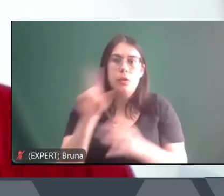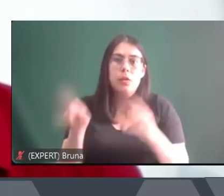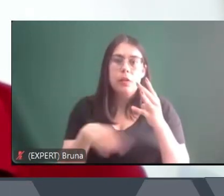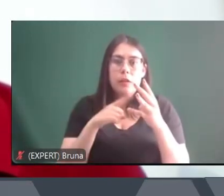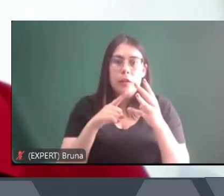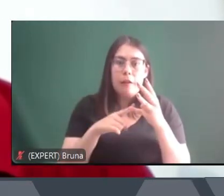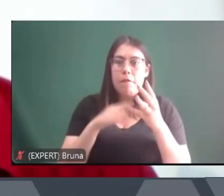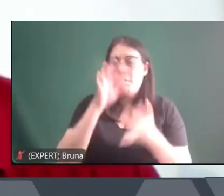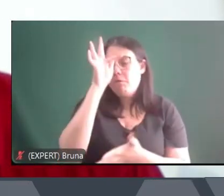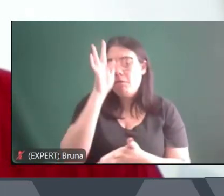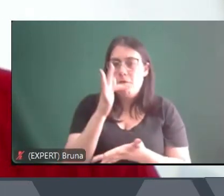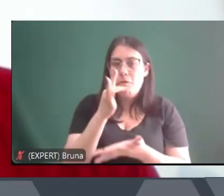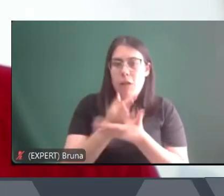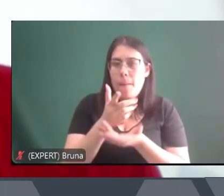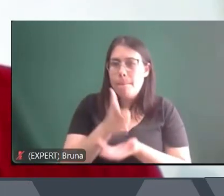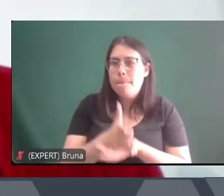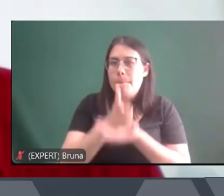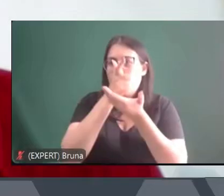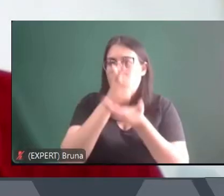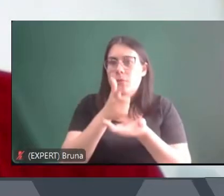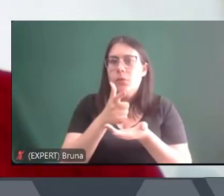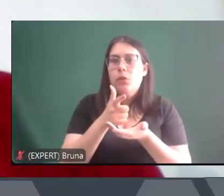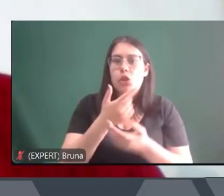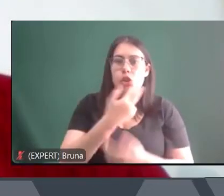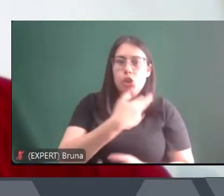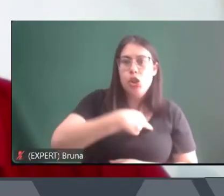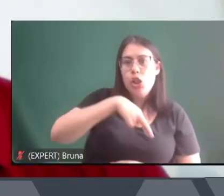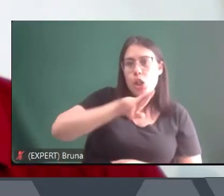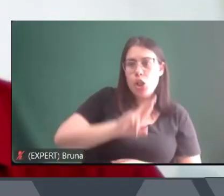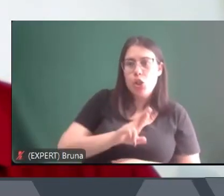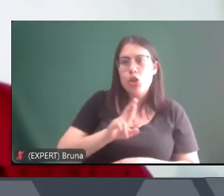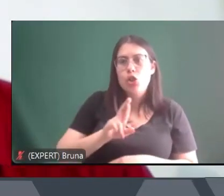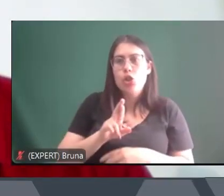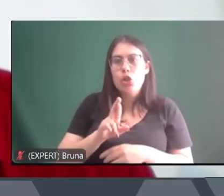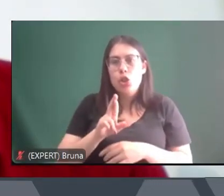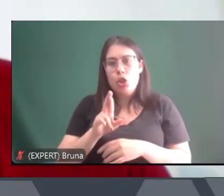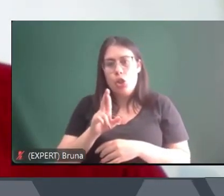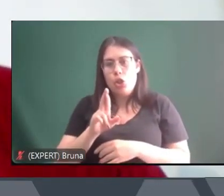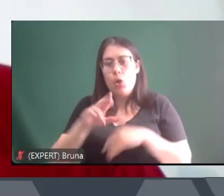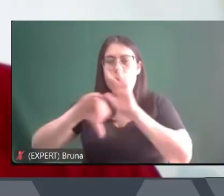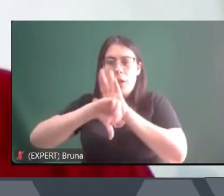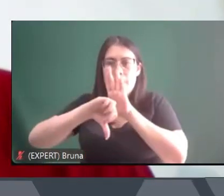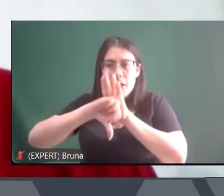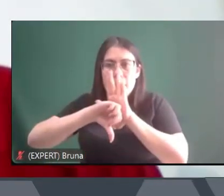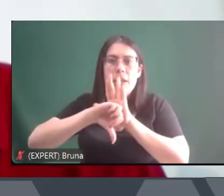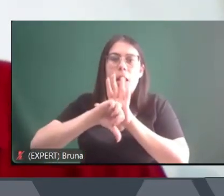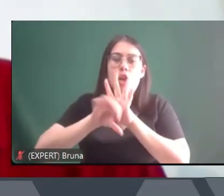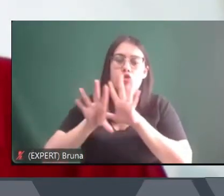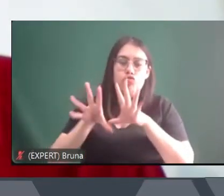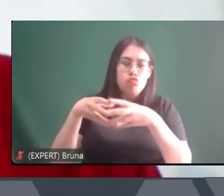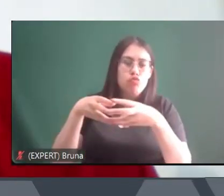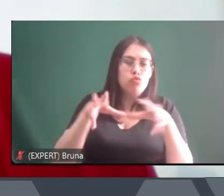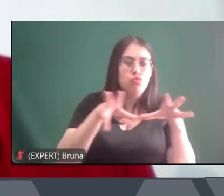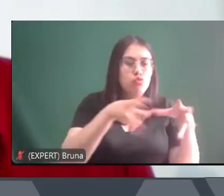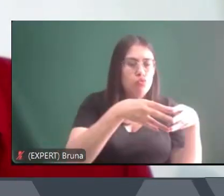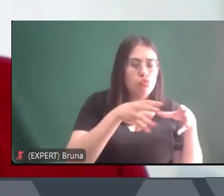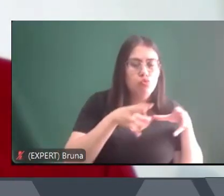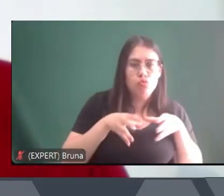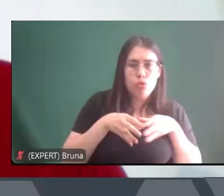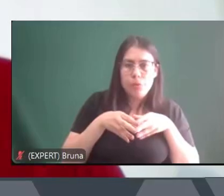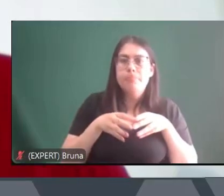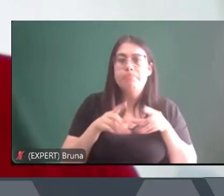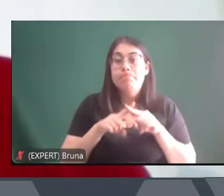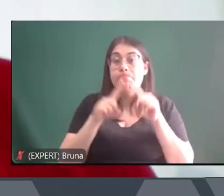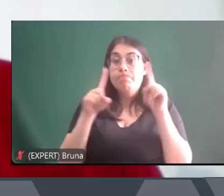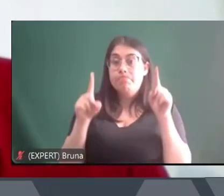fuzil dessa mistura de religião, criminalidade e facções. E no final das contas, eu